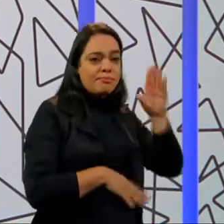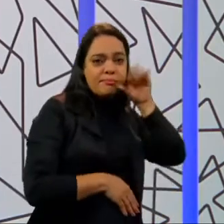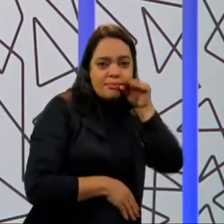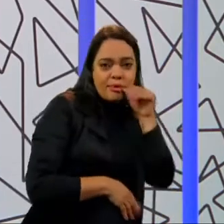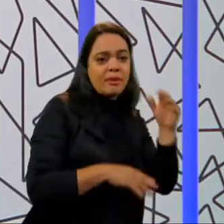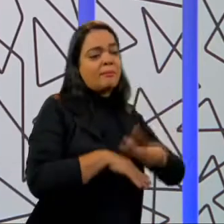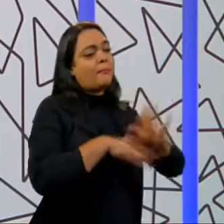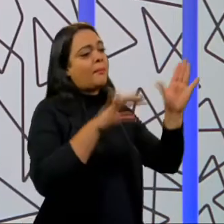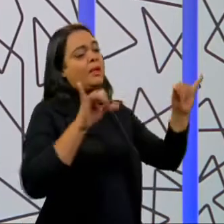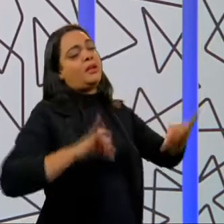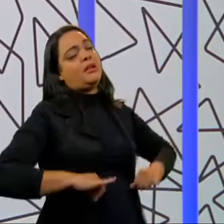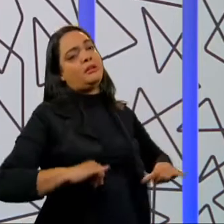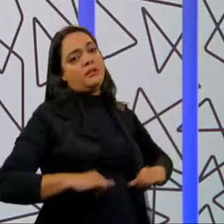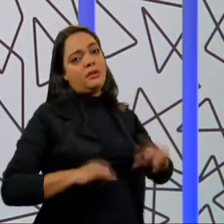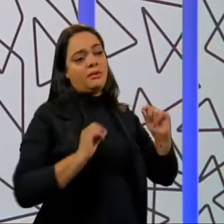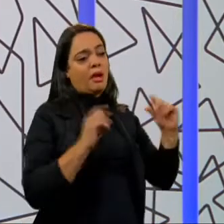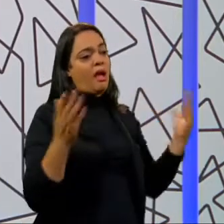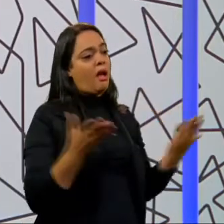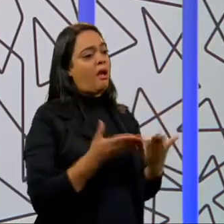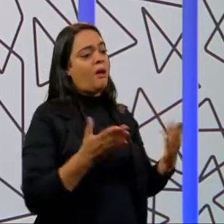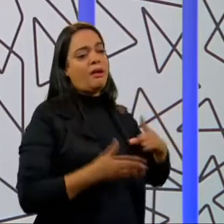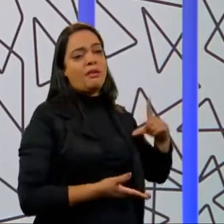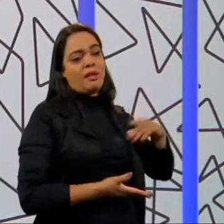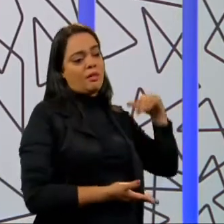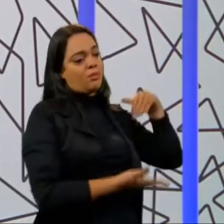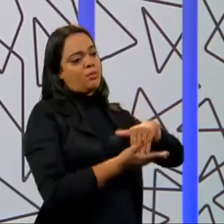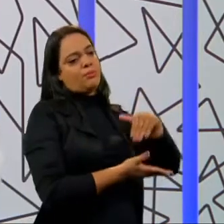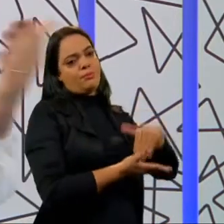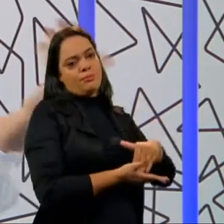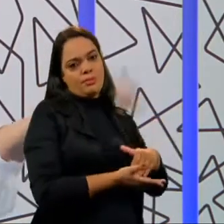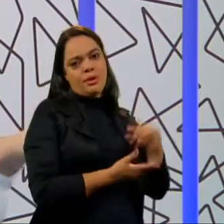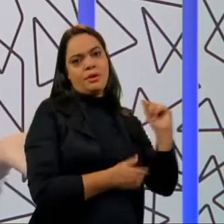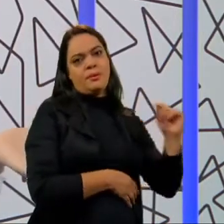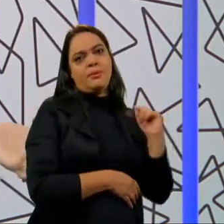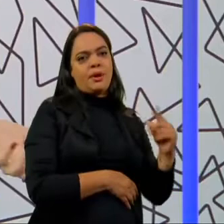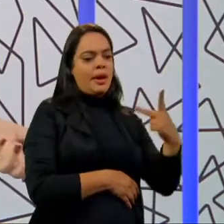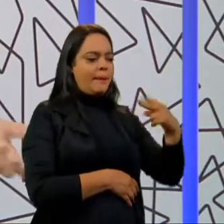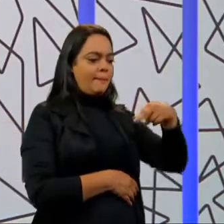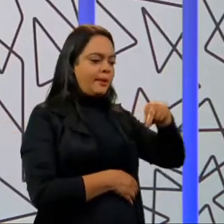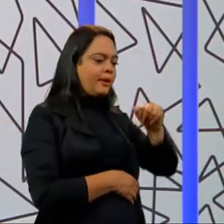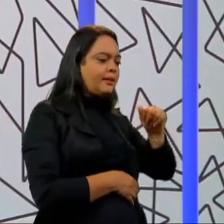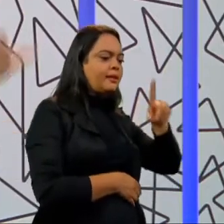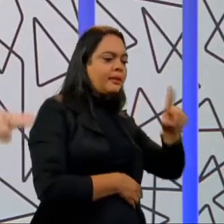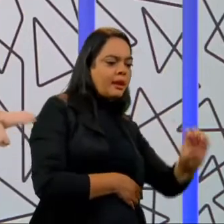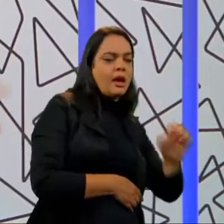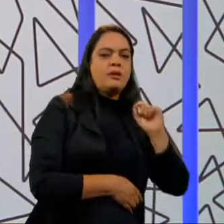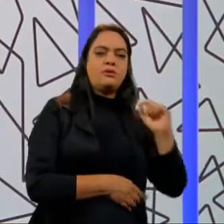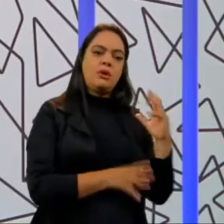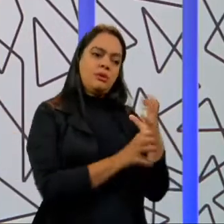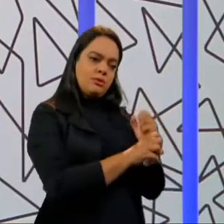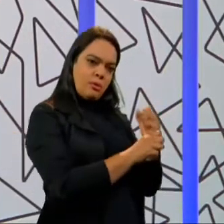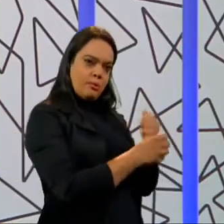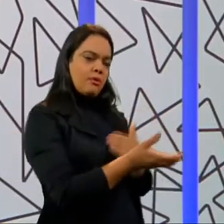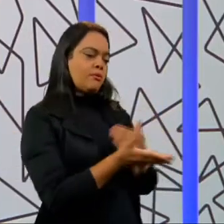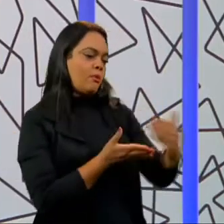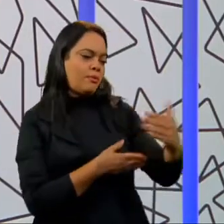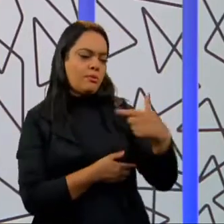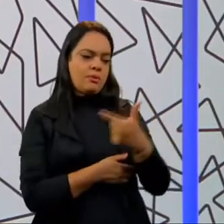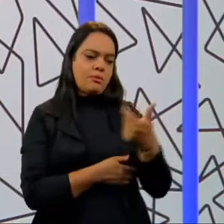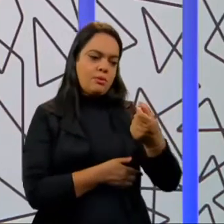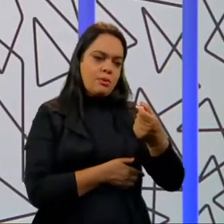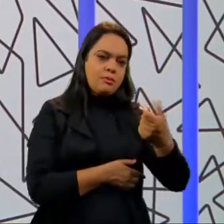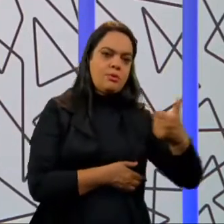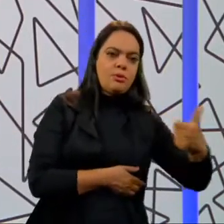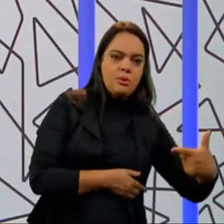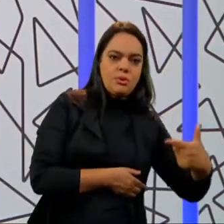é que ela chegou no seu nível mínimo, desde que a série da PNAD contínua existe, que ela começou em 2012. Em